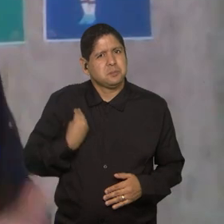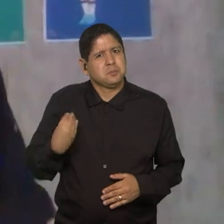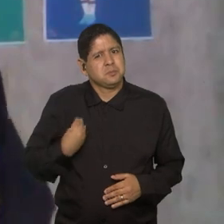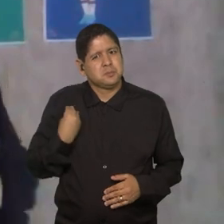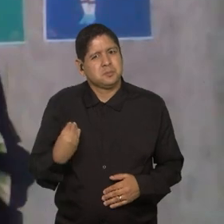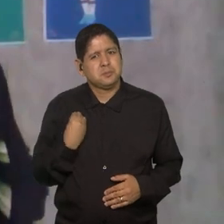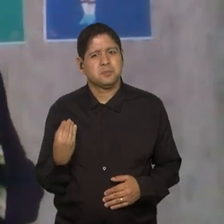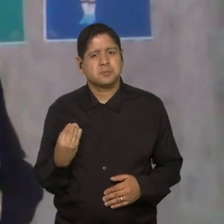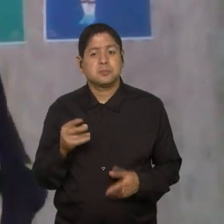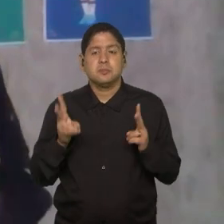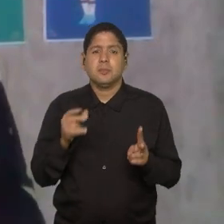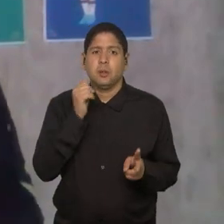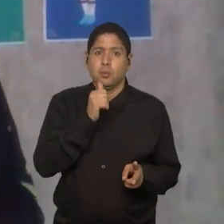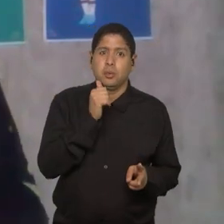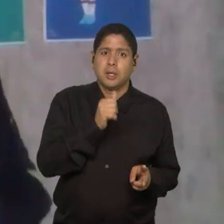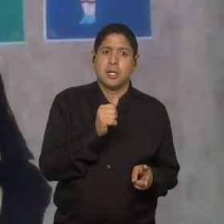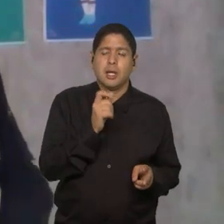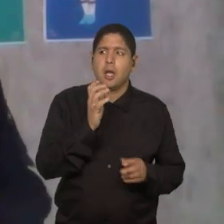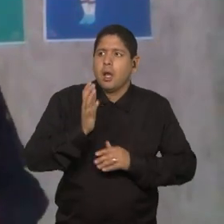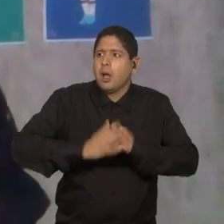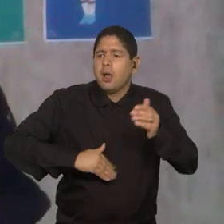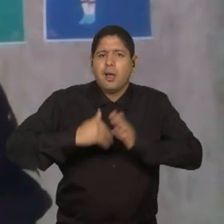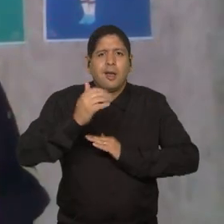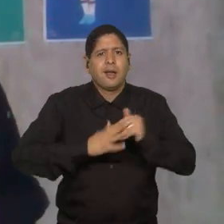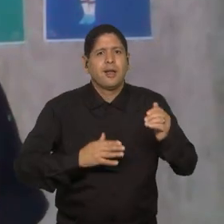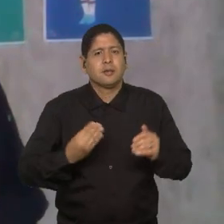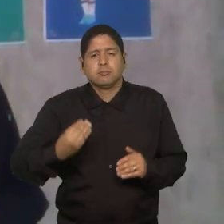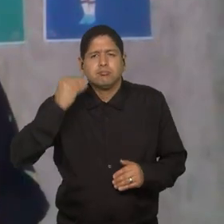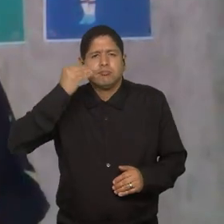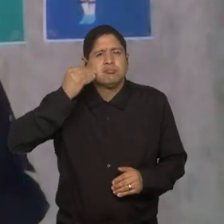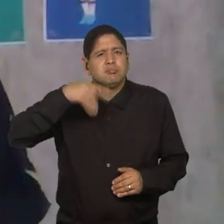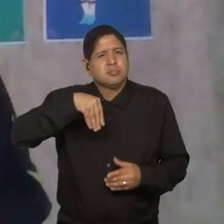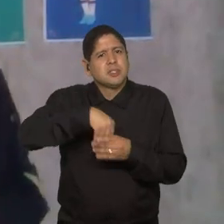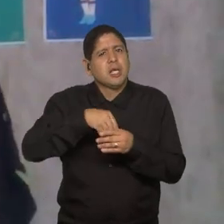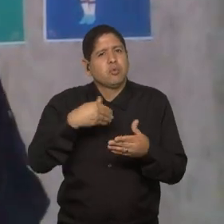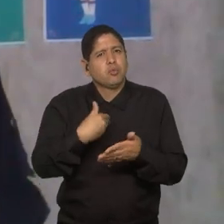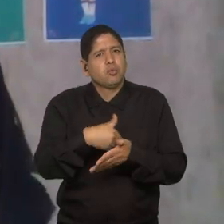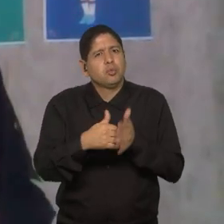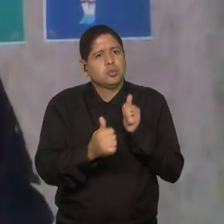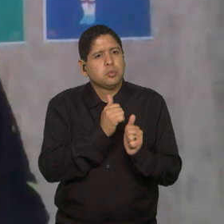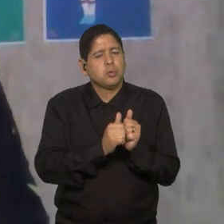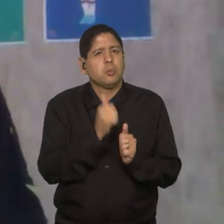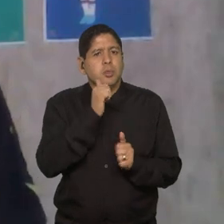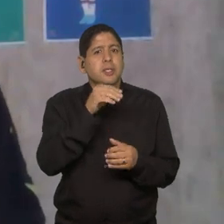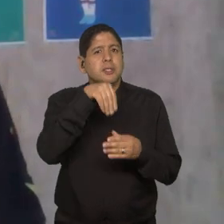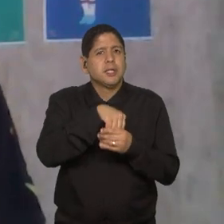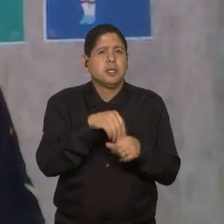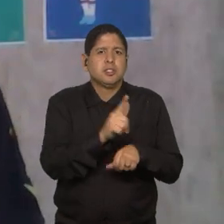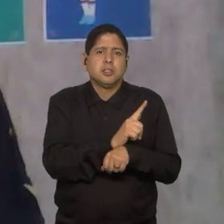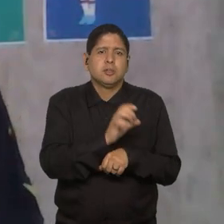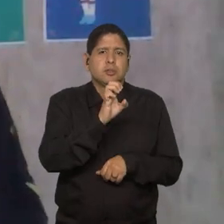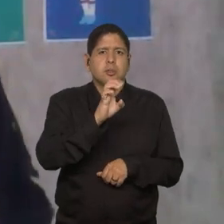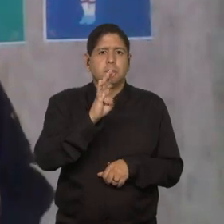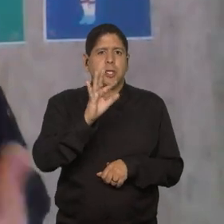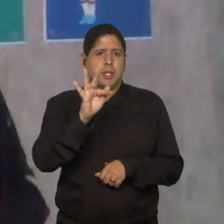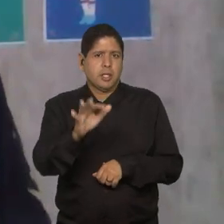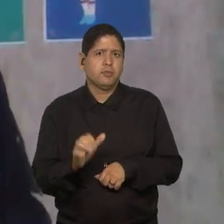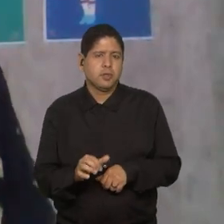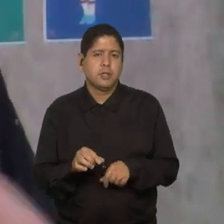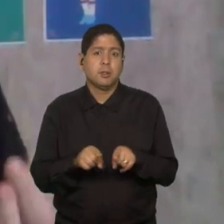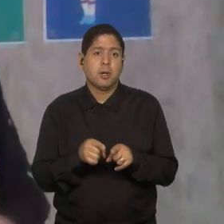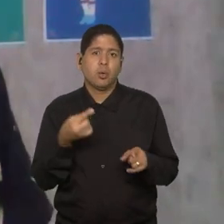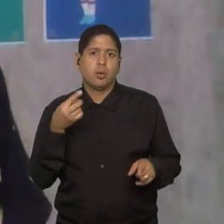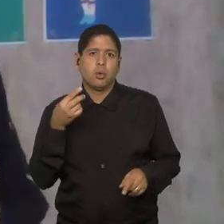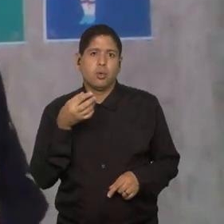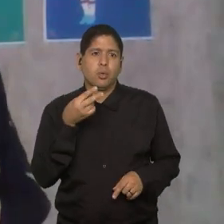dessas mulheres muito capacitadas, com vivência no futebol feminino, dentro da gestão da CBF, né? Um